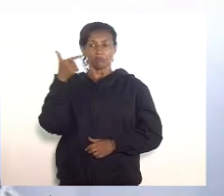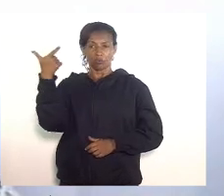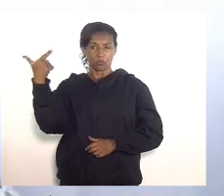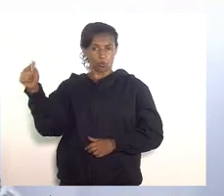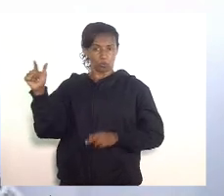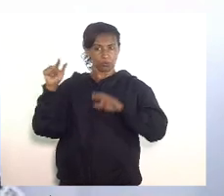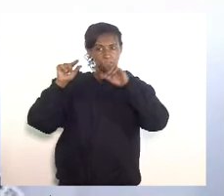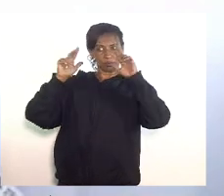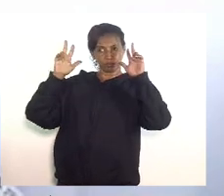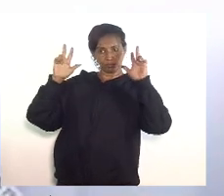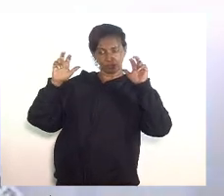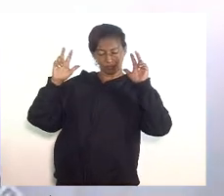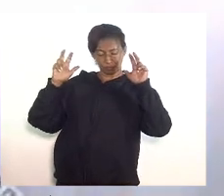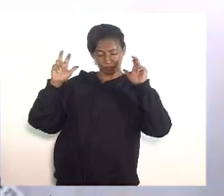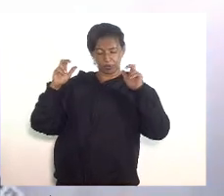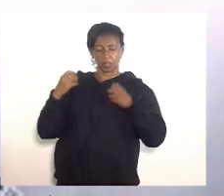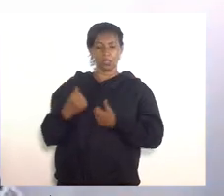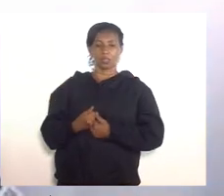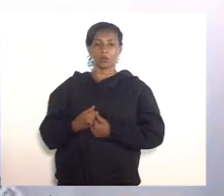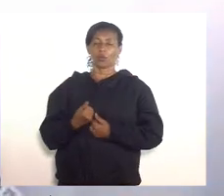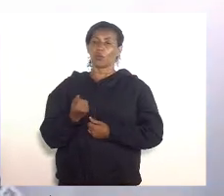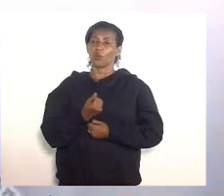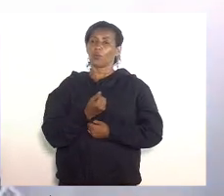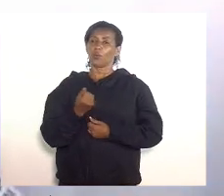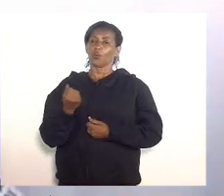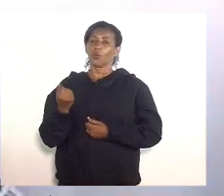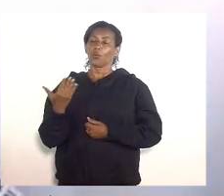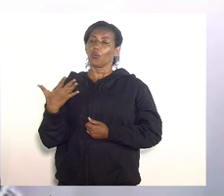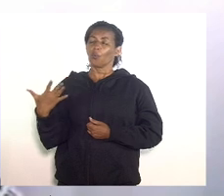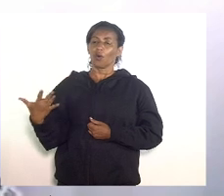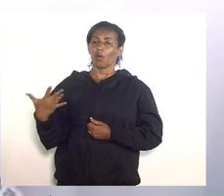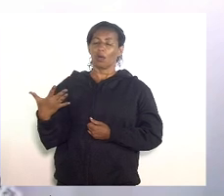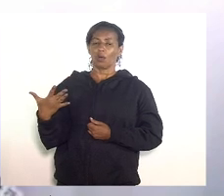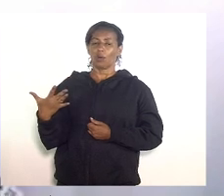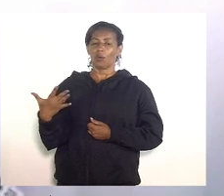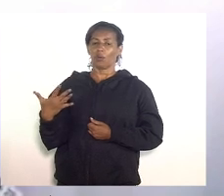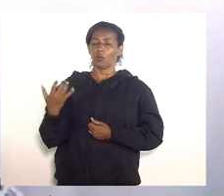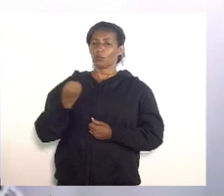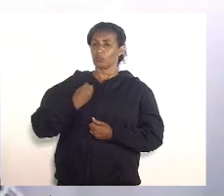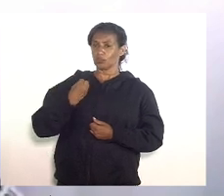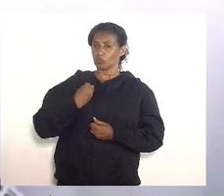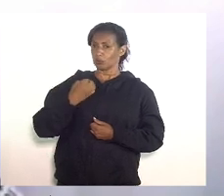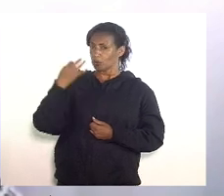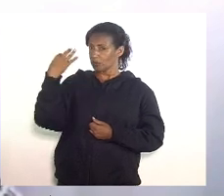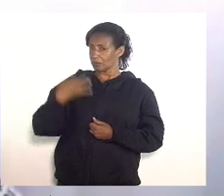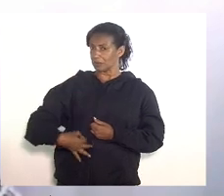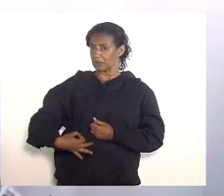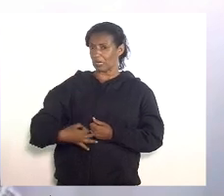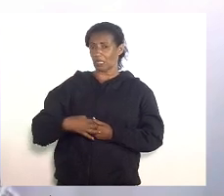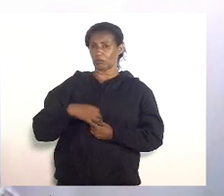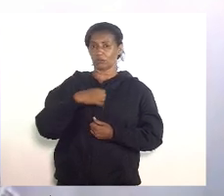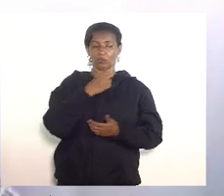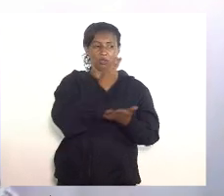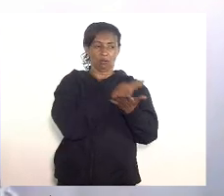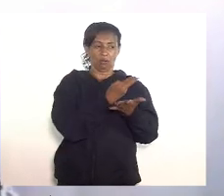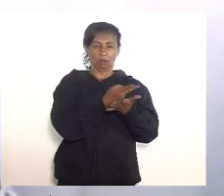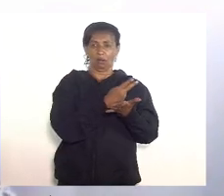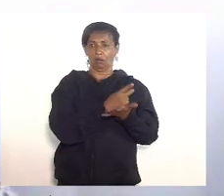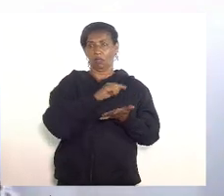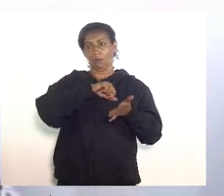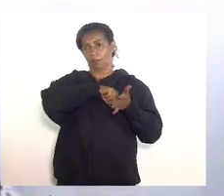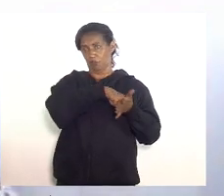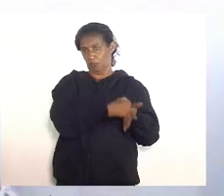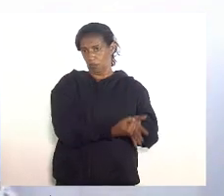coisas quais são efetivamente o número de leitos bloqueados embora ela tenha